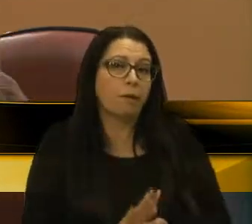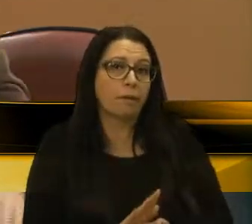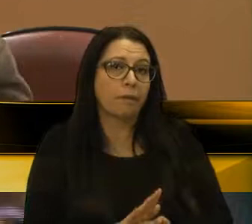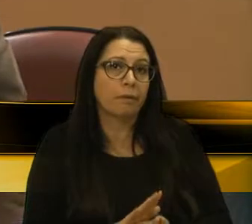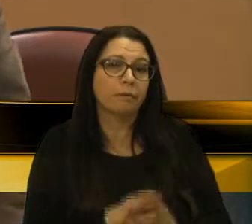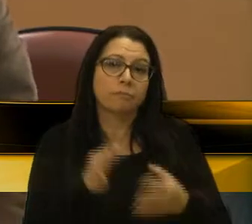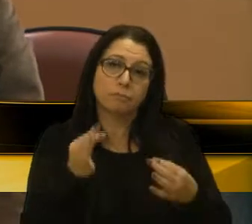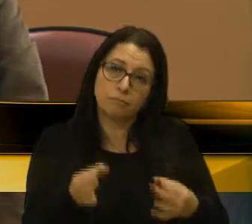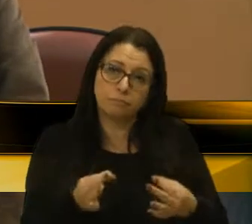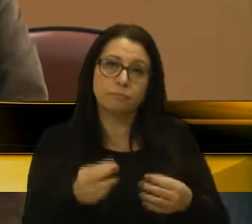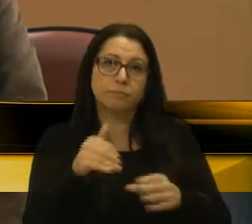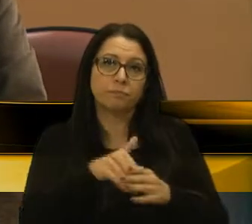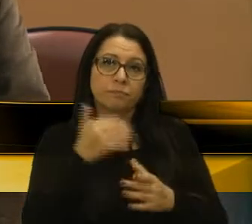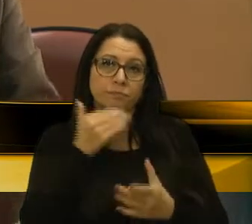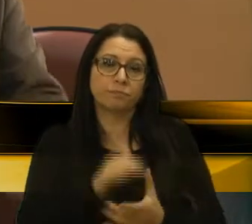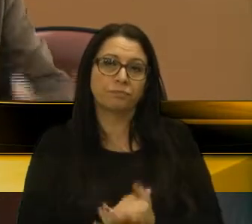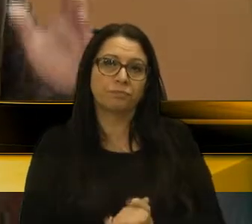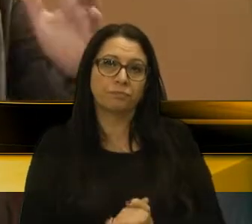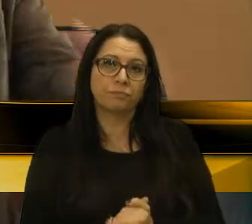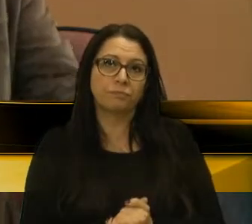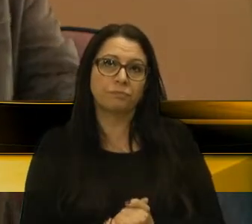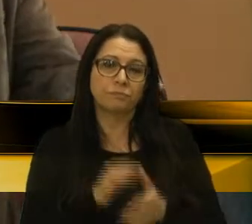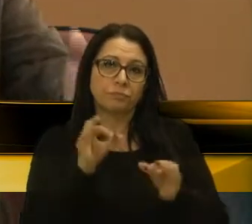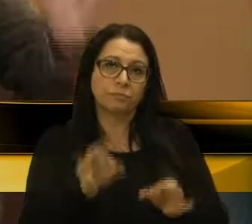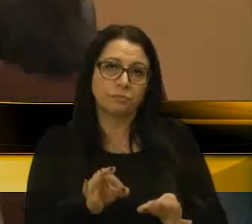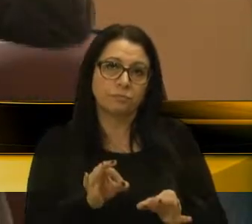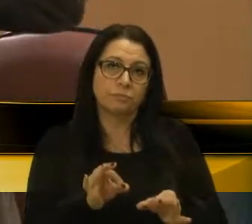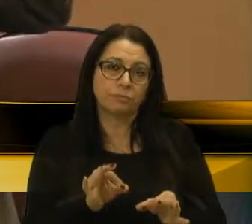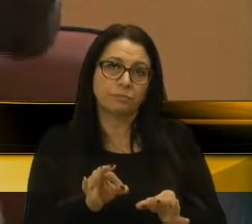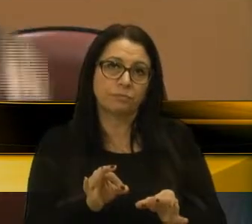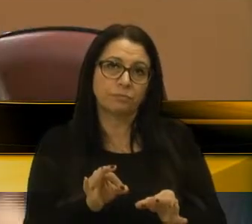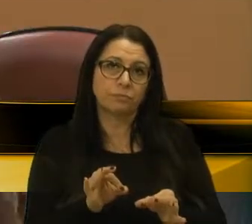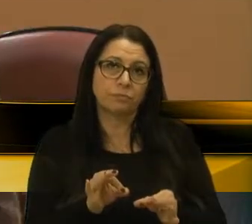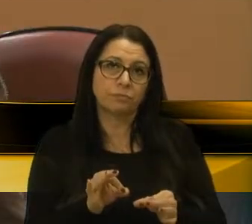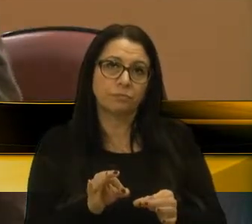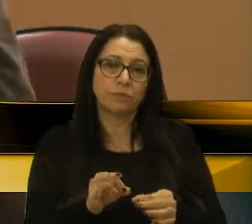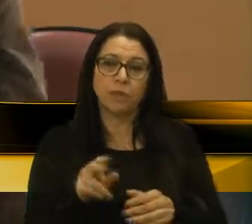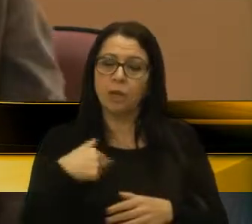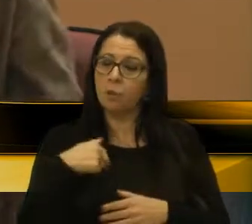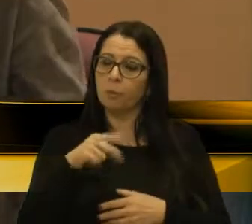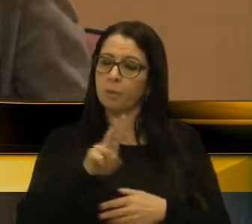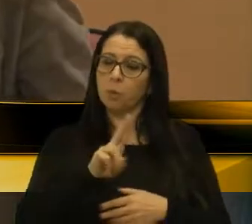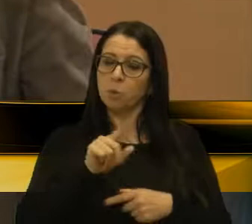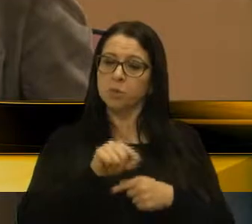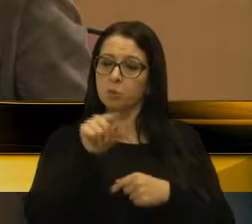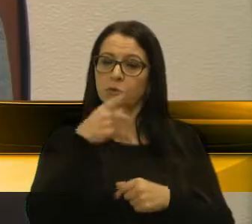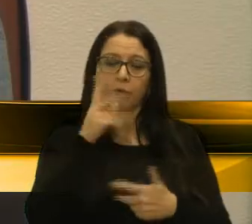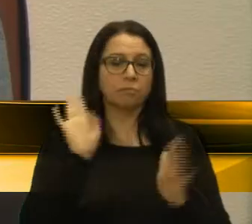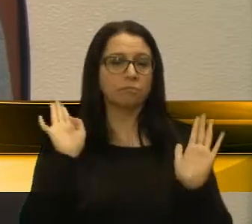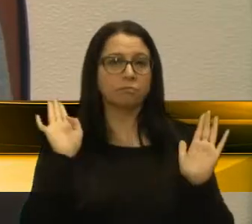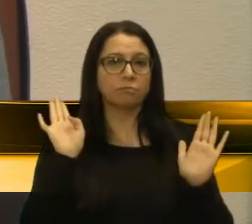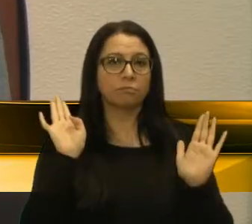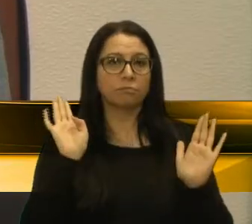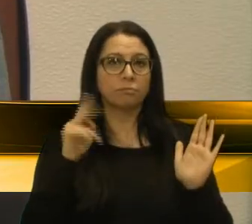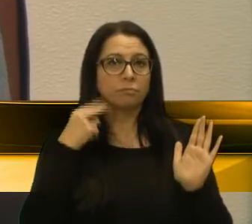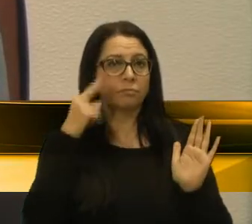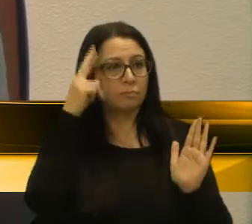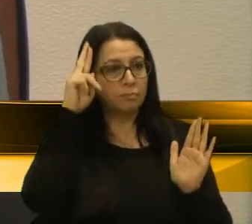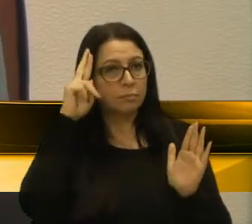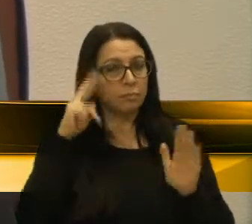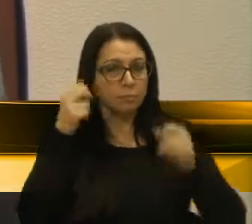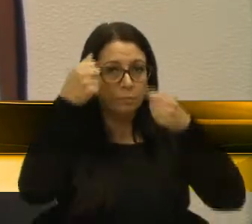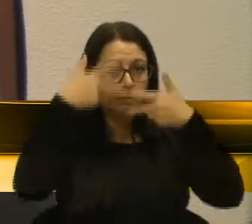certeza, voto favorável. Pode ter certeza, esse chapéu não serve para mim. Obrigado. Vereador Rafael, pode declarar voto.